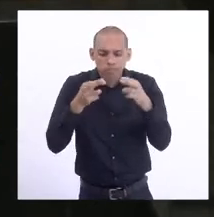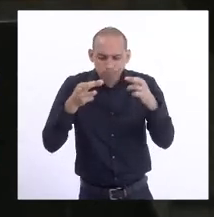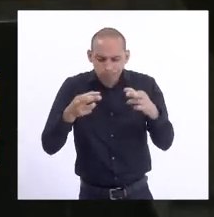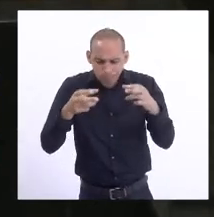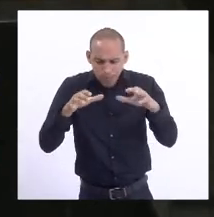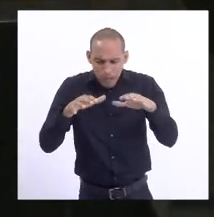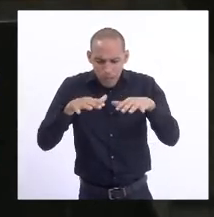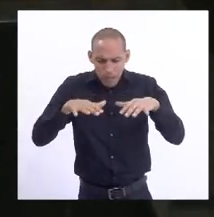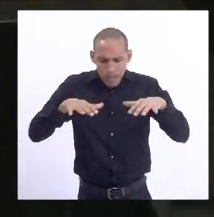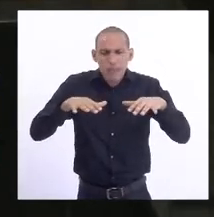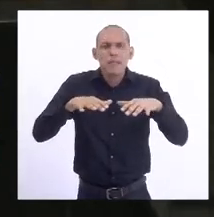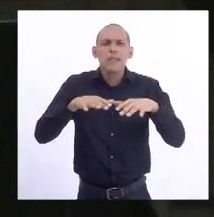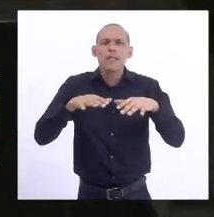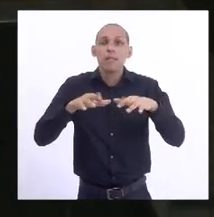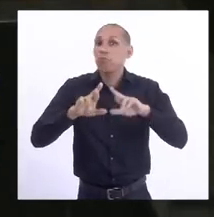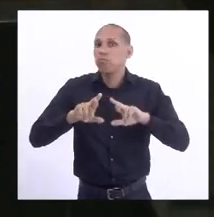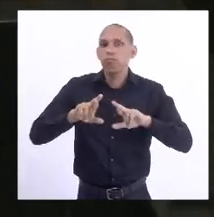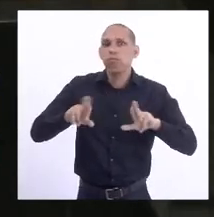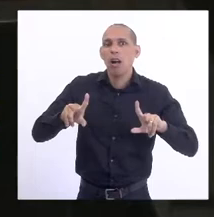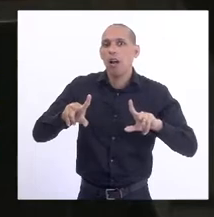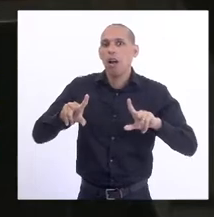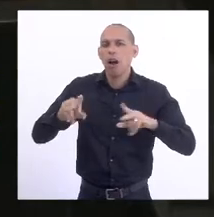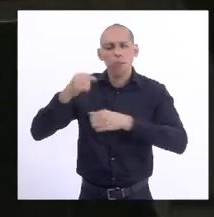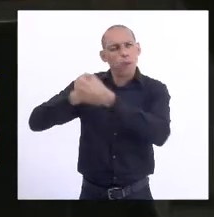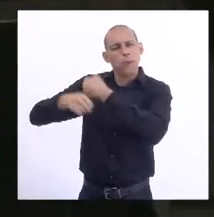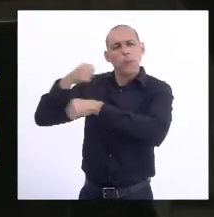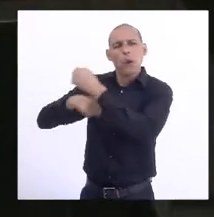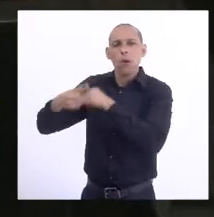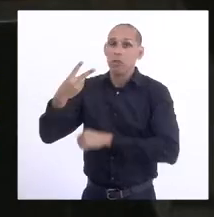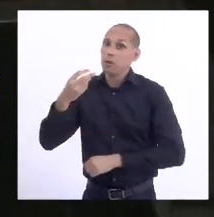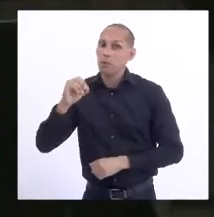da tragédia de 2011,